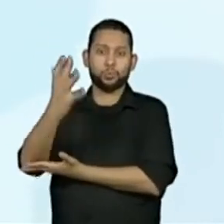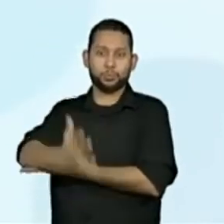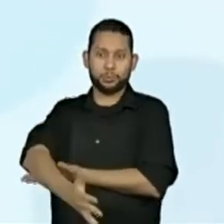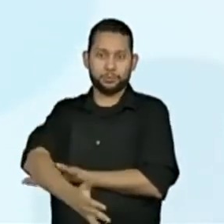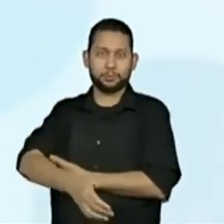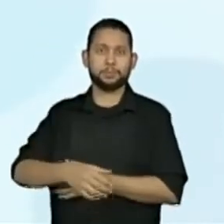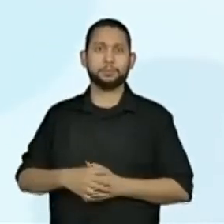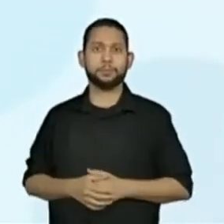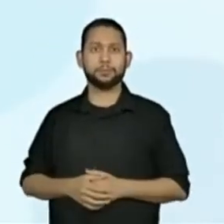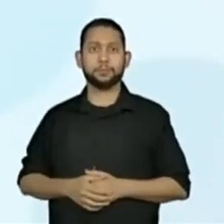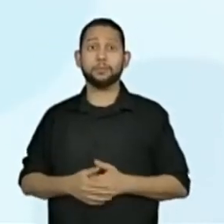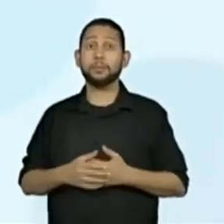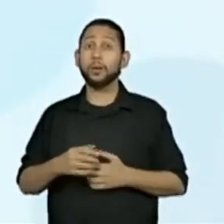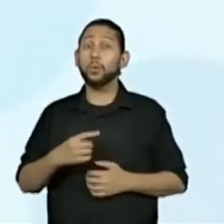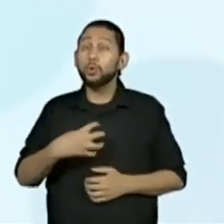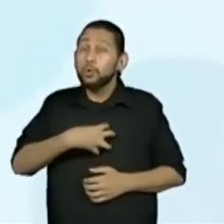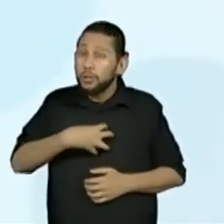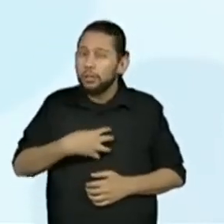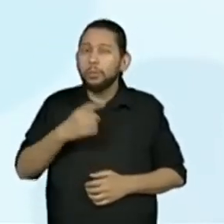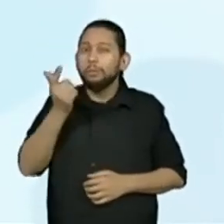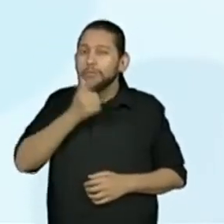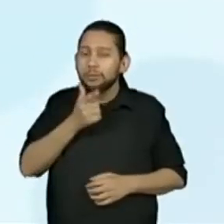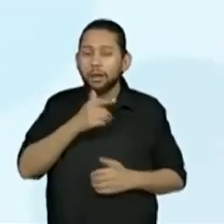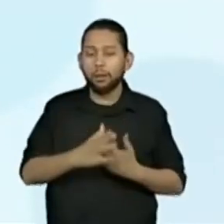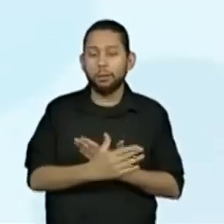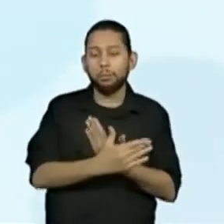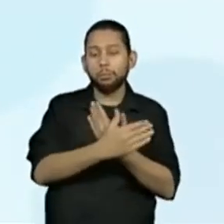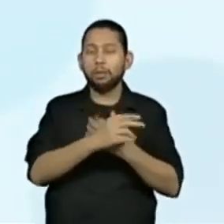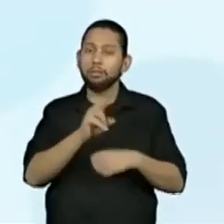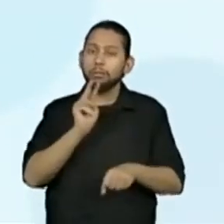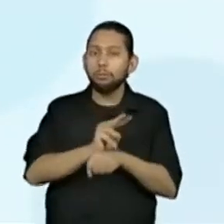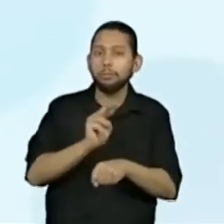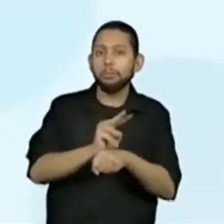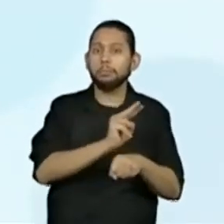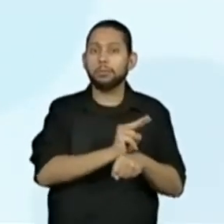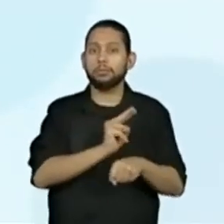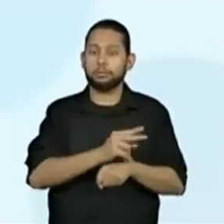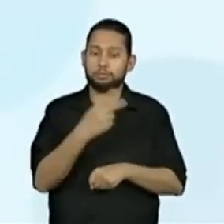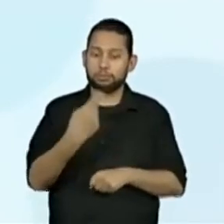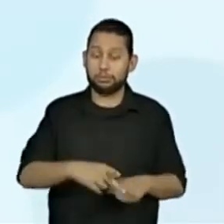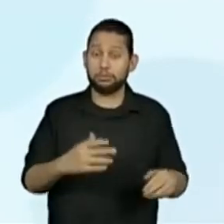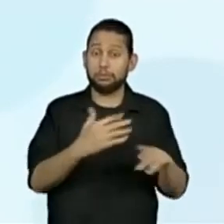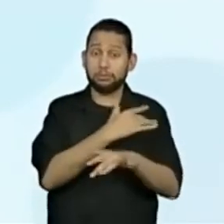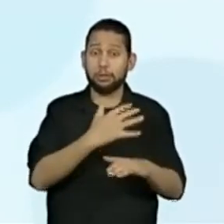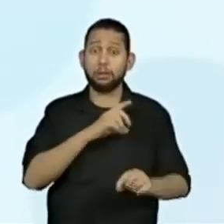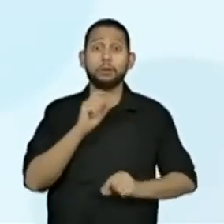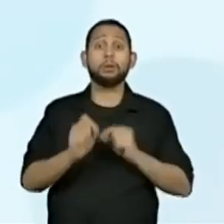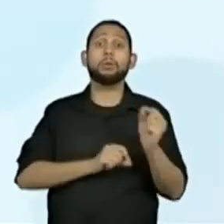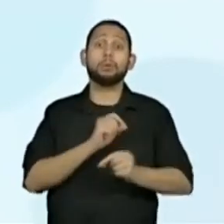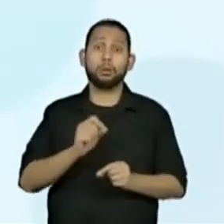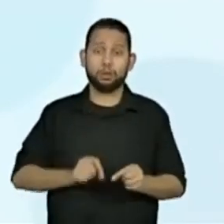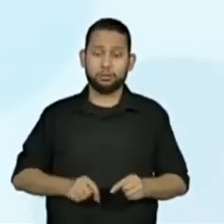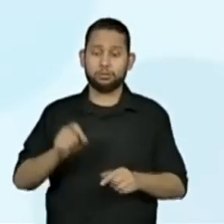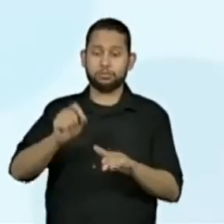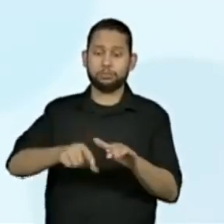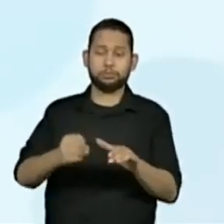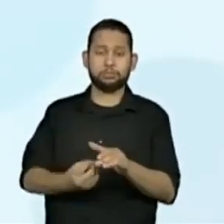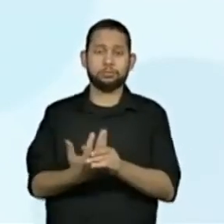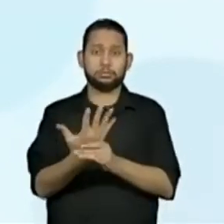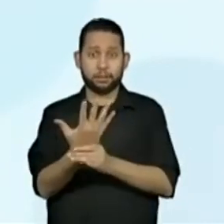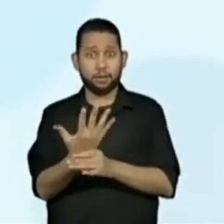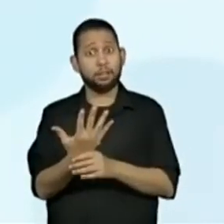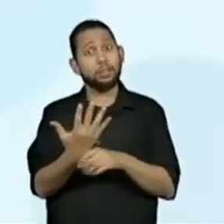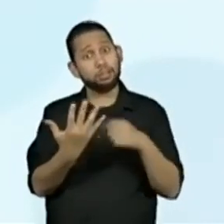A única maneira de preservar as borboletas urbanas é preservar a vegetação de que se